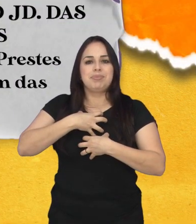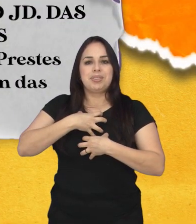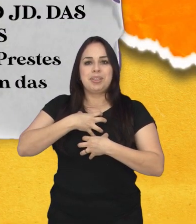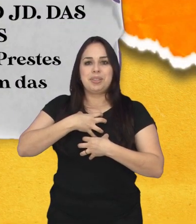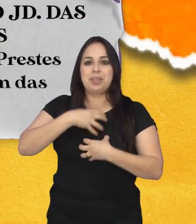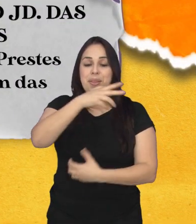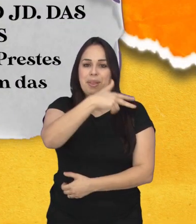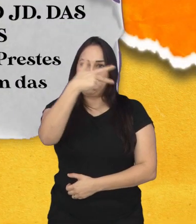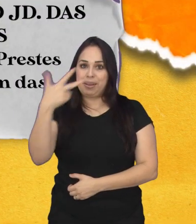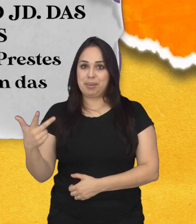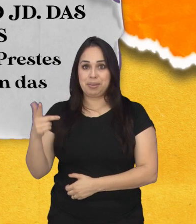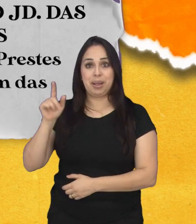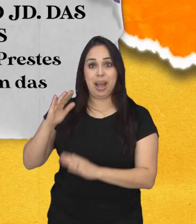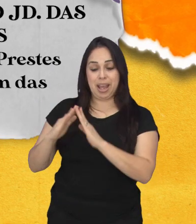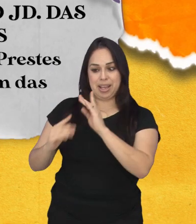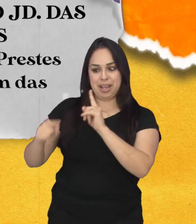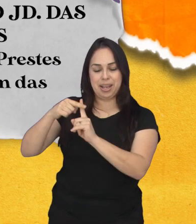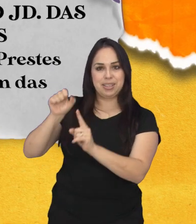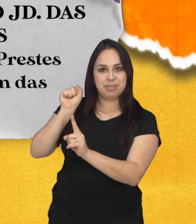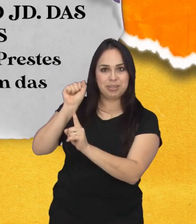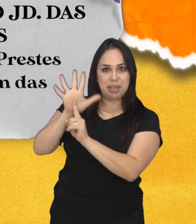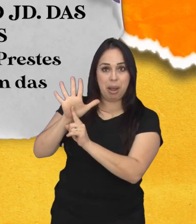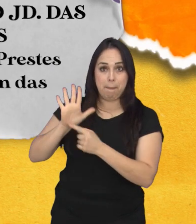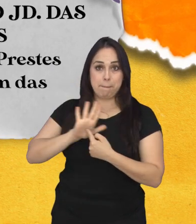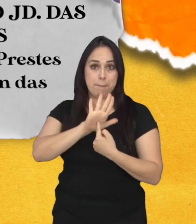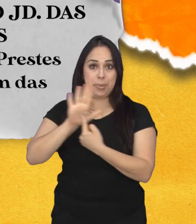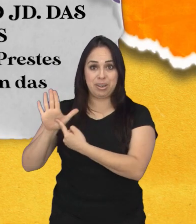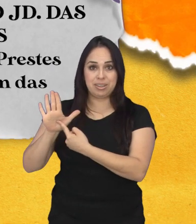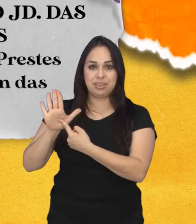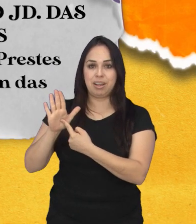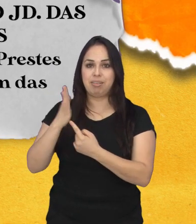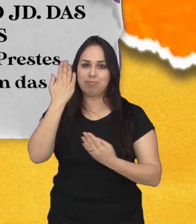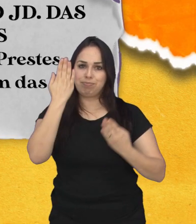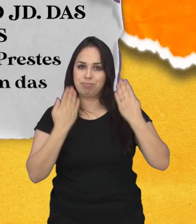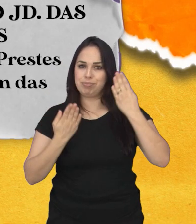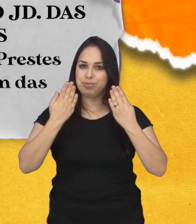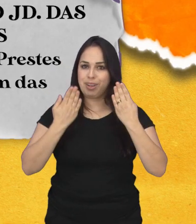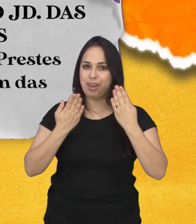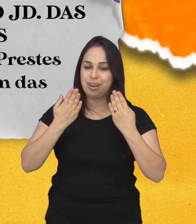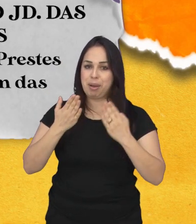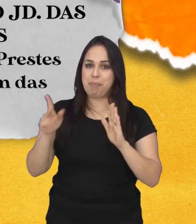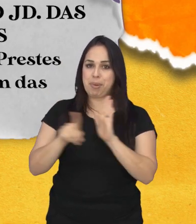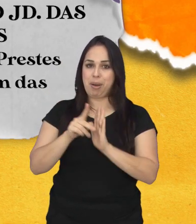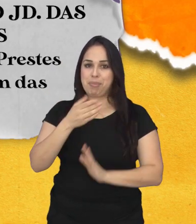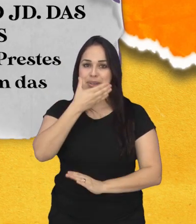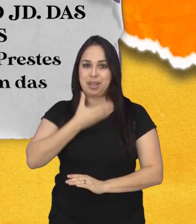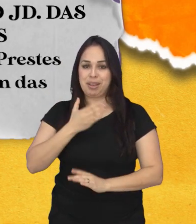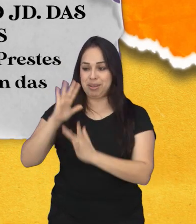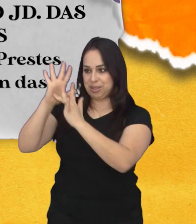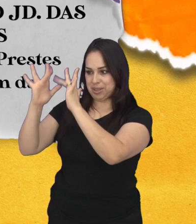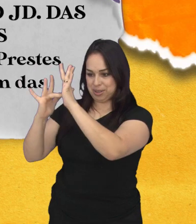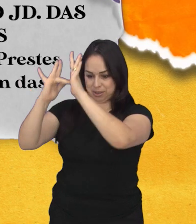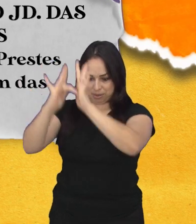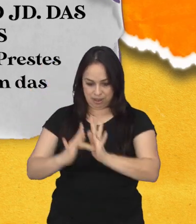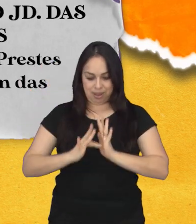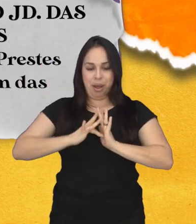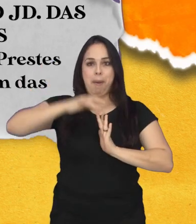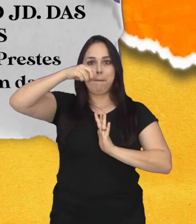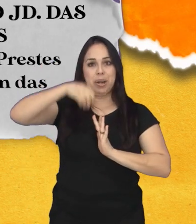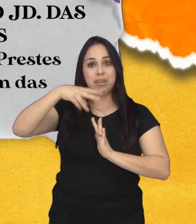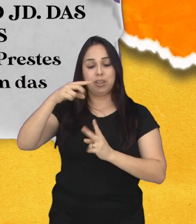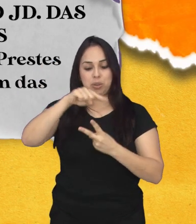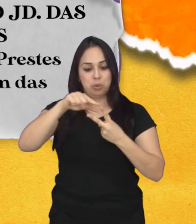Igreja Batista no Jardim das Indústrias apresenta a Cantata de Natal, Brilha em Nós. São duas